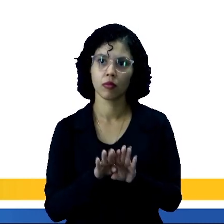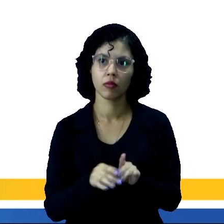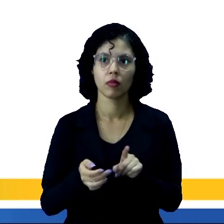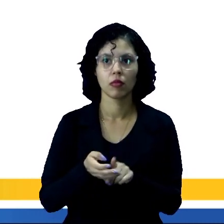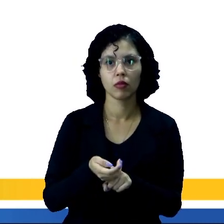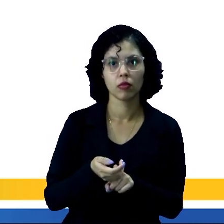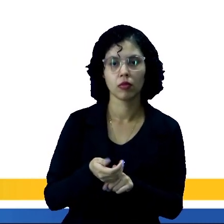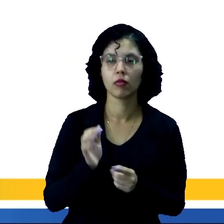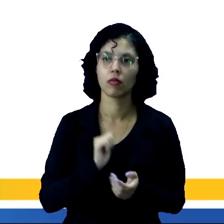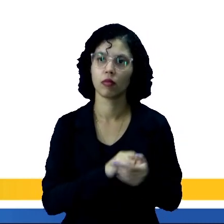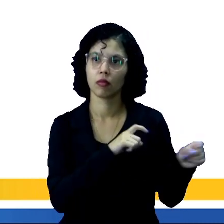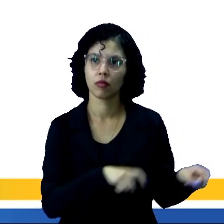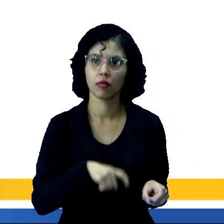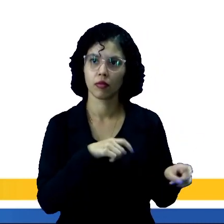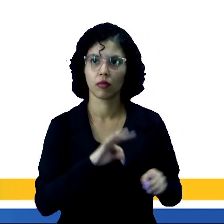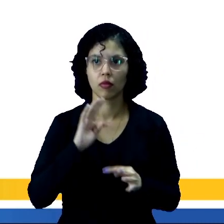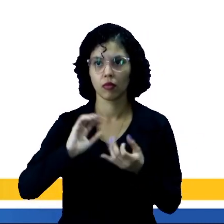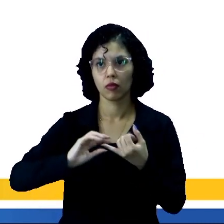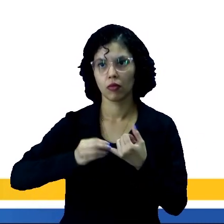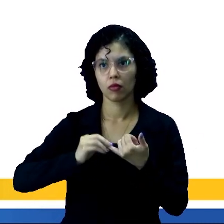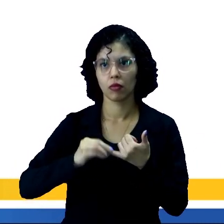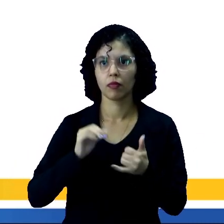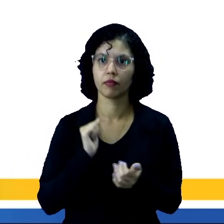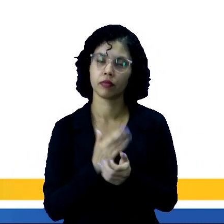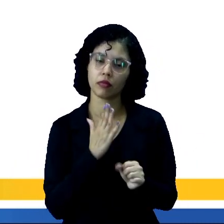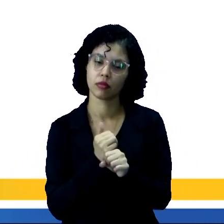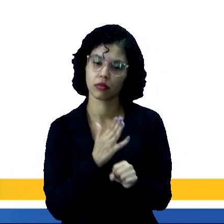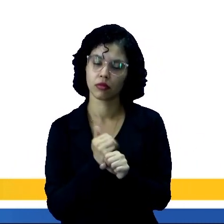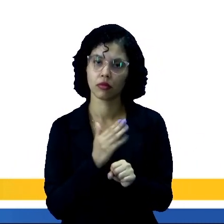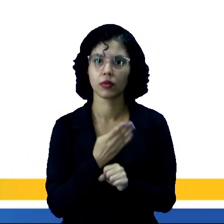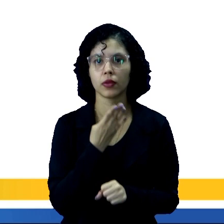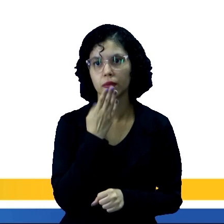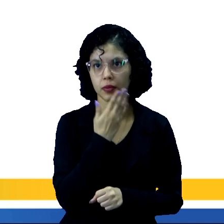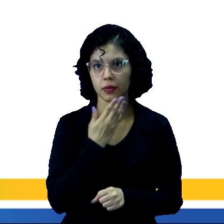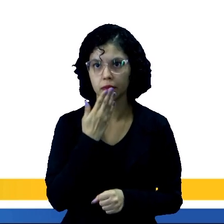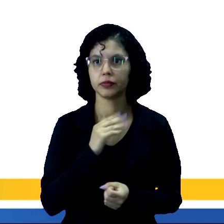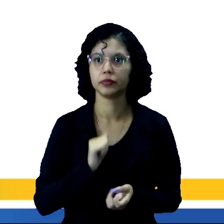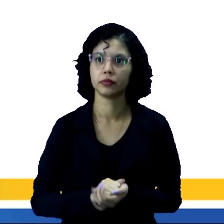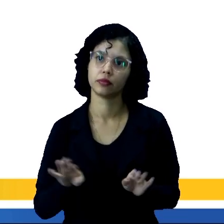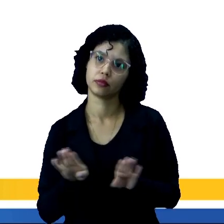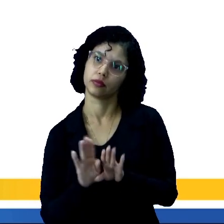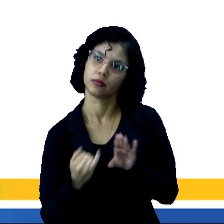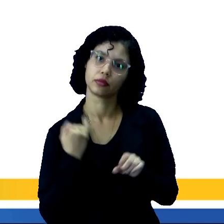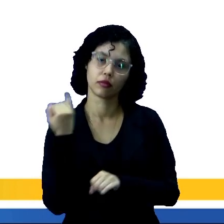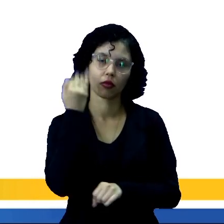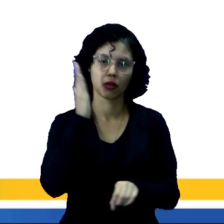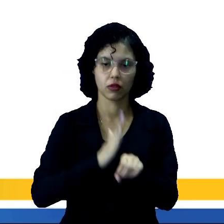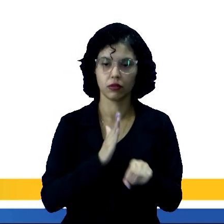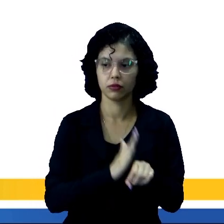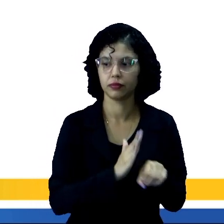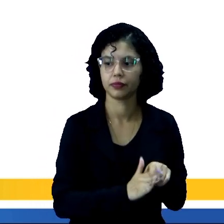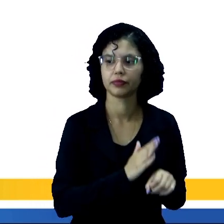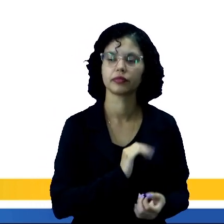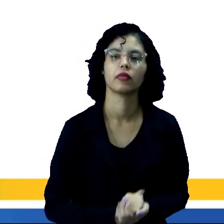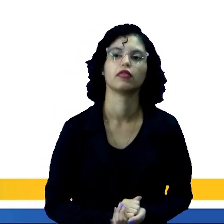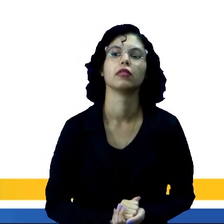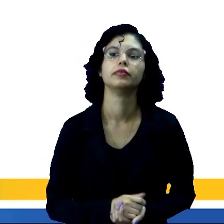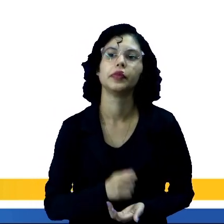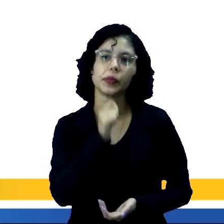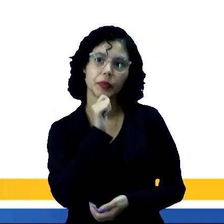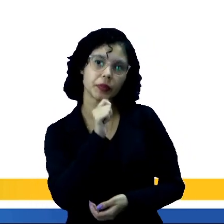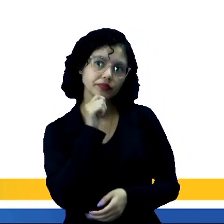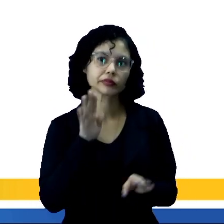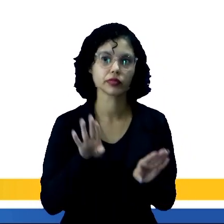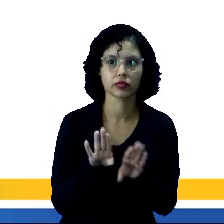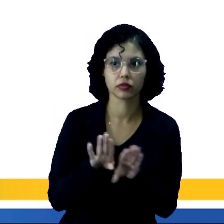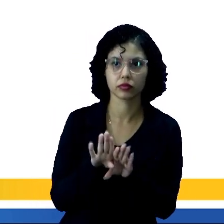amendoim, feijão, abóbora, batata doce e também, principalmente, da mandioca. Essa agricultura era praticada